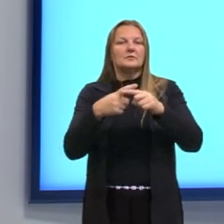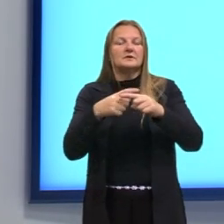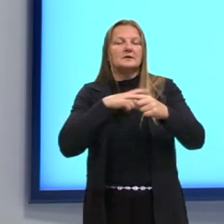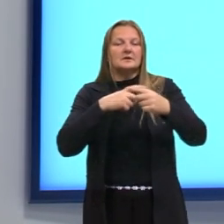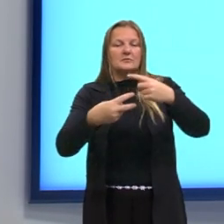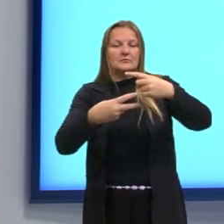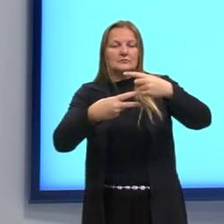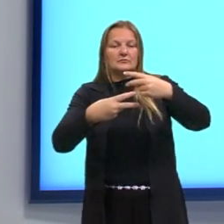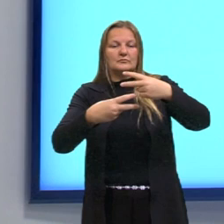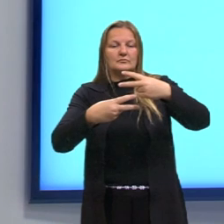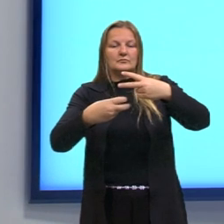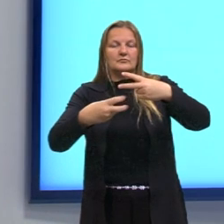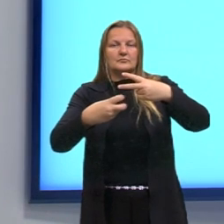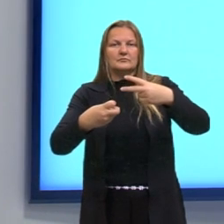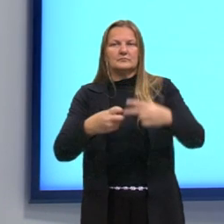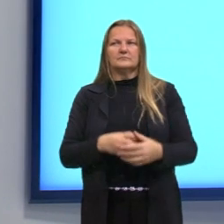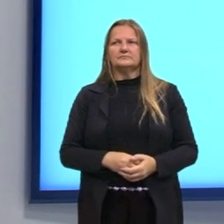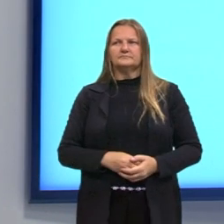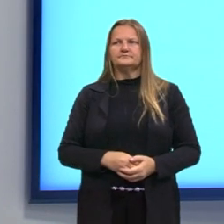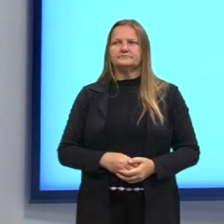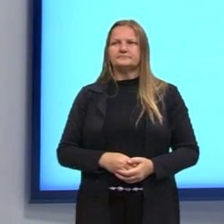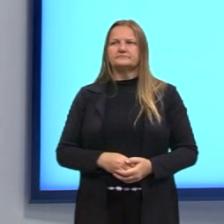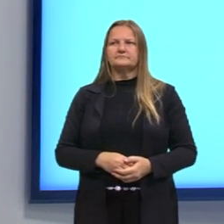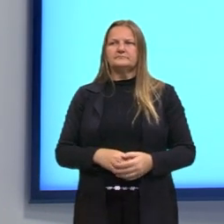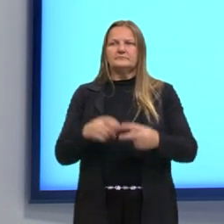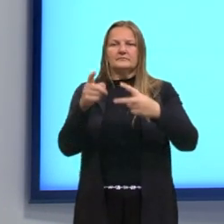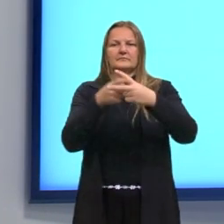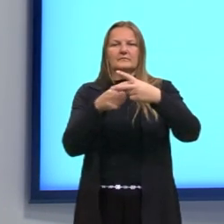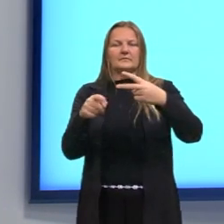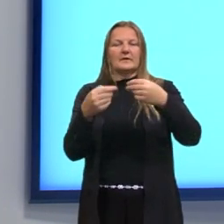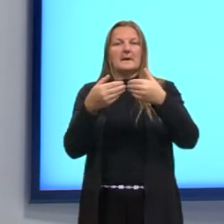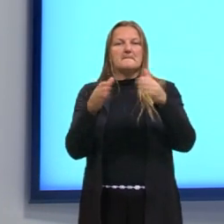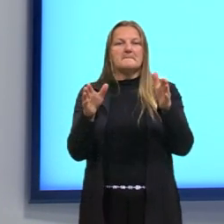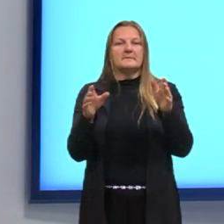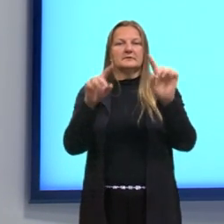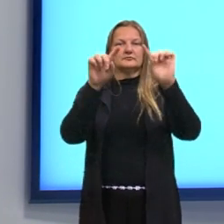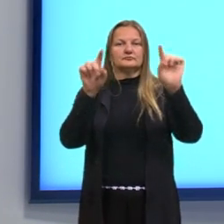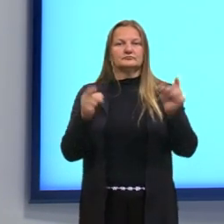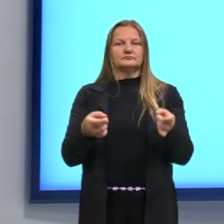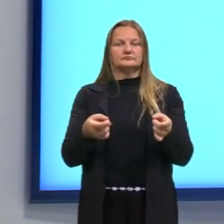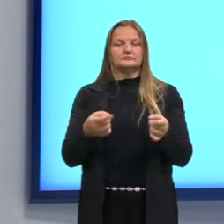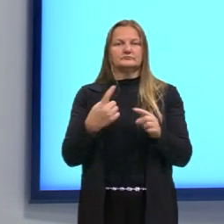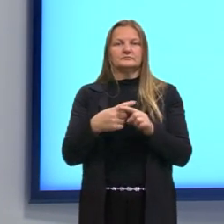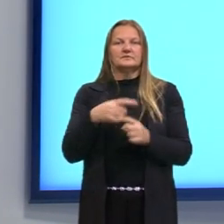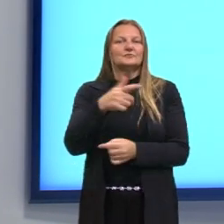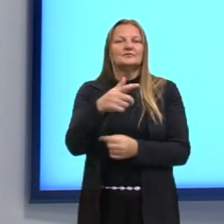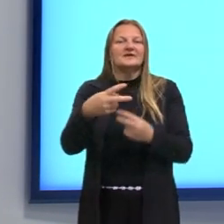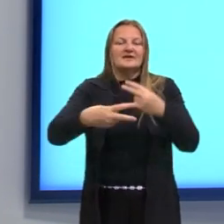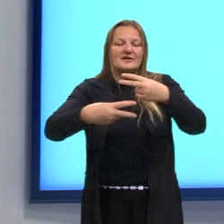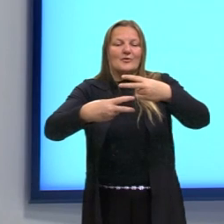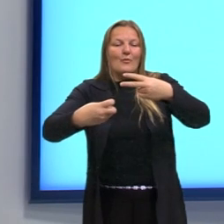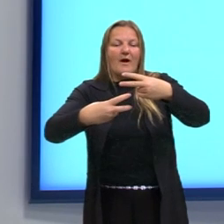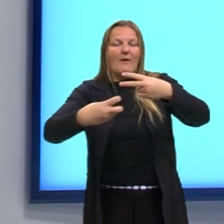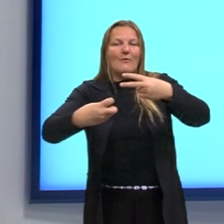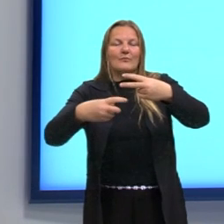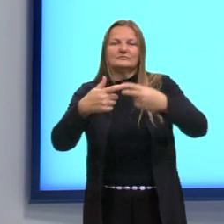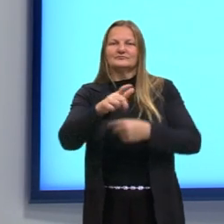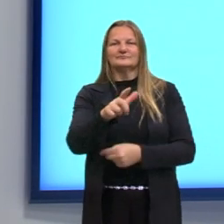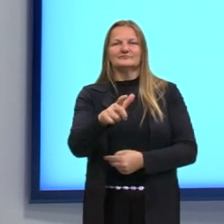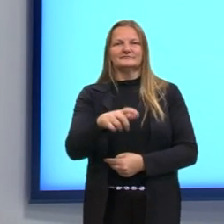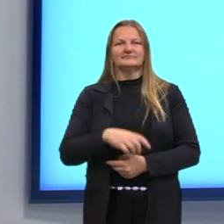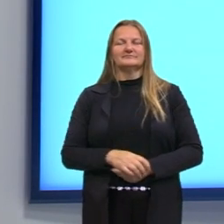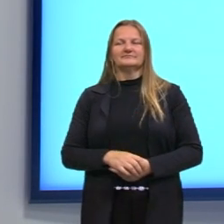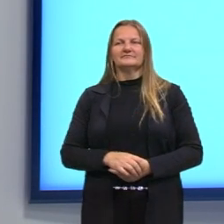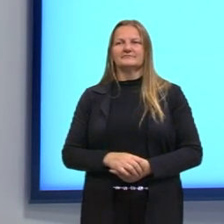B é menor do que 10 elevado a 1,5, conjunto aberto, porque não tem a igualdade aqui. Então,